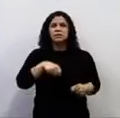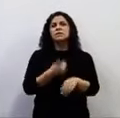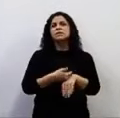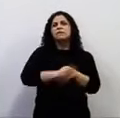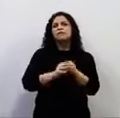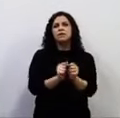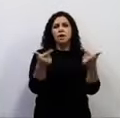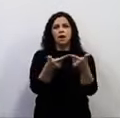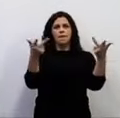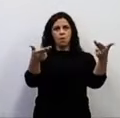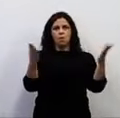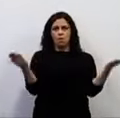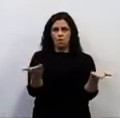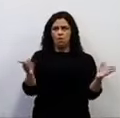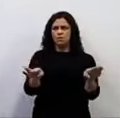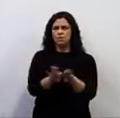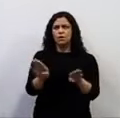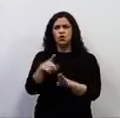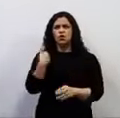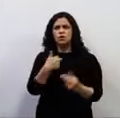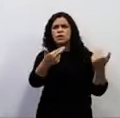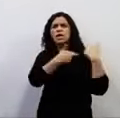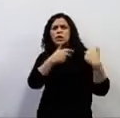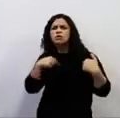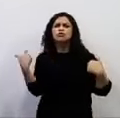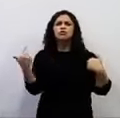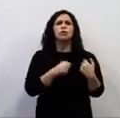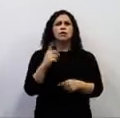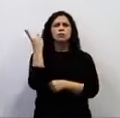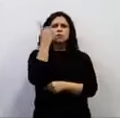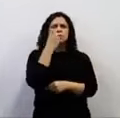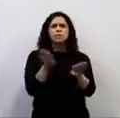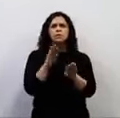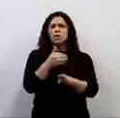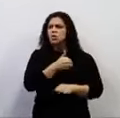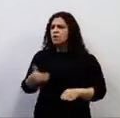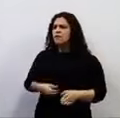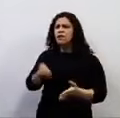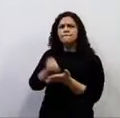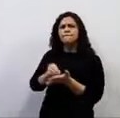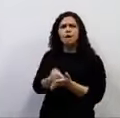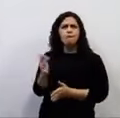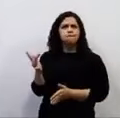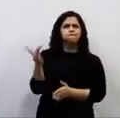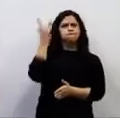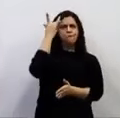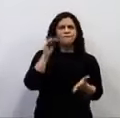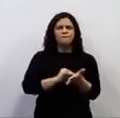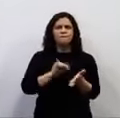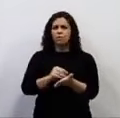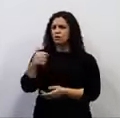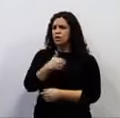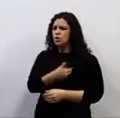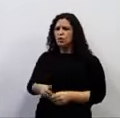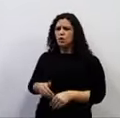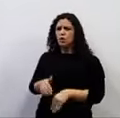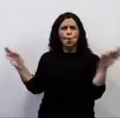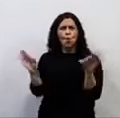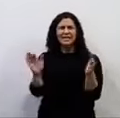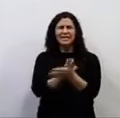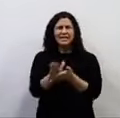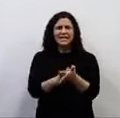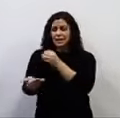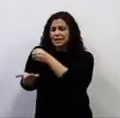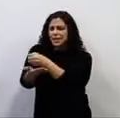Ficará a responsabilidade aqui nossa, de um governo imaturo, de um governo que não tem condição de dialogar nem com a sua base, mas tem